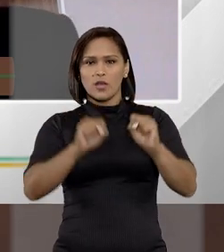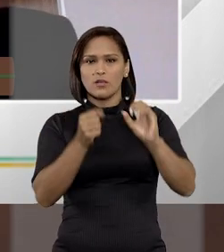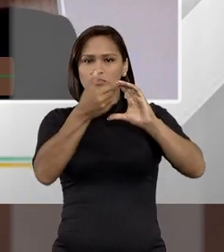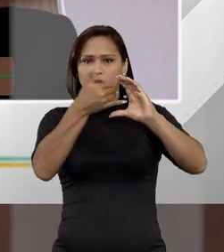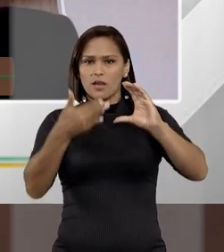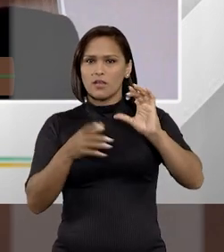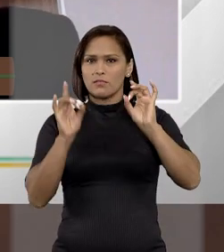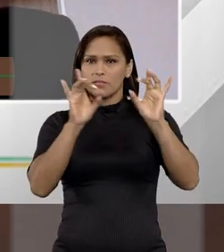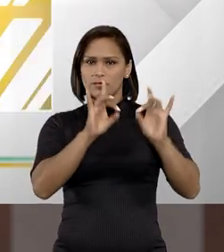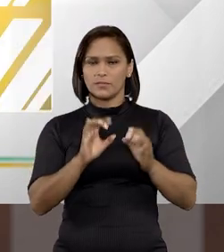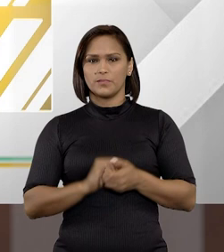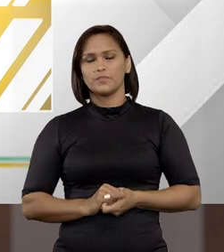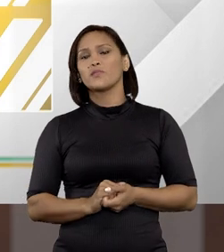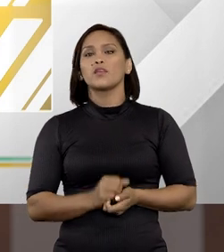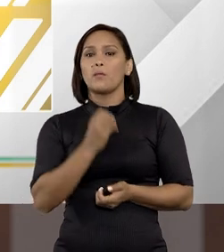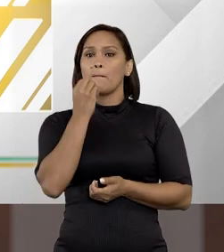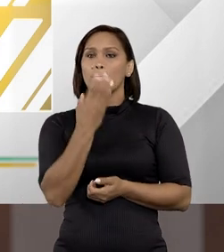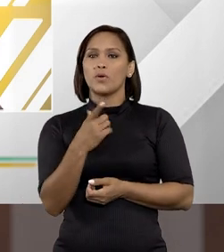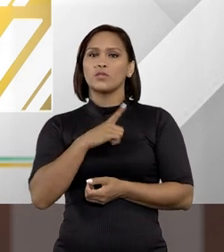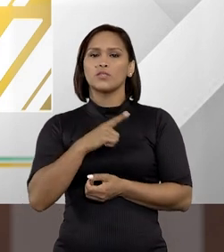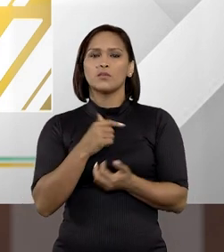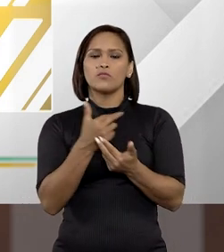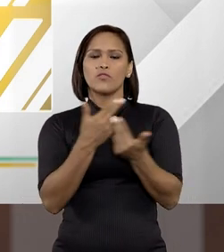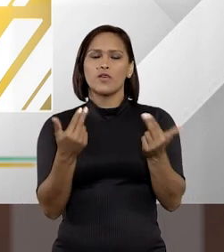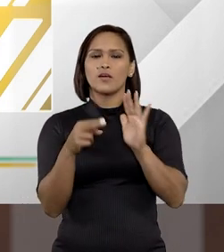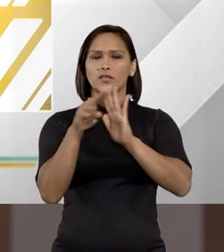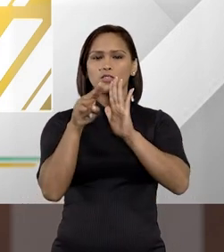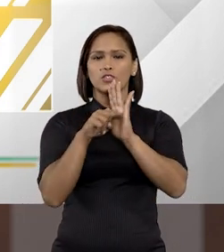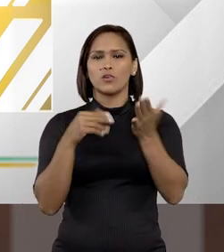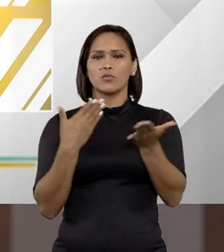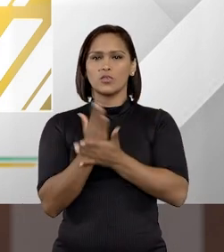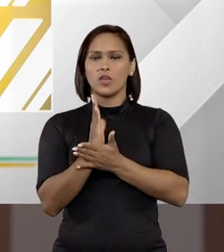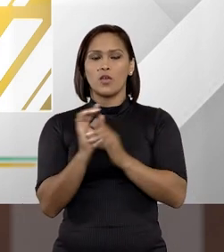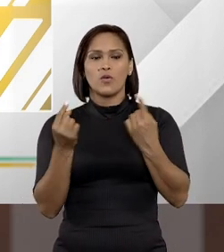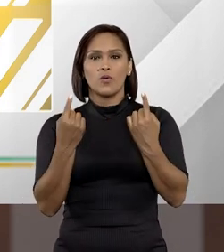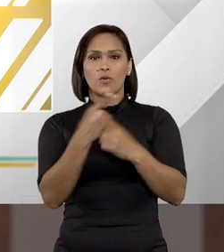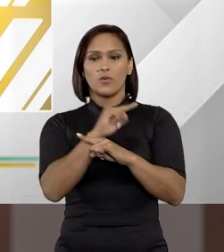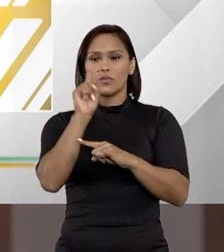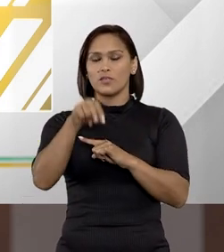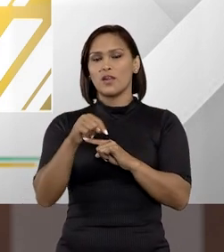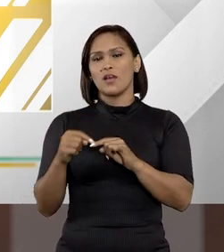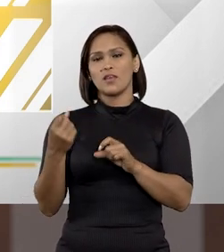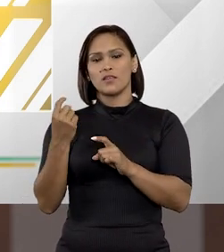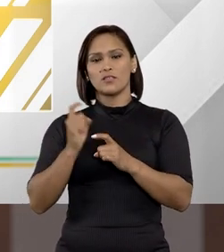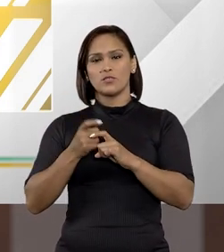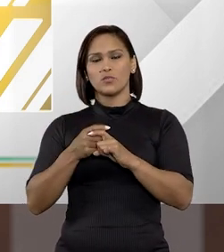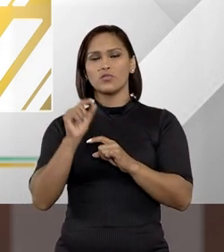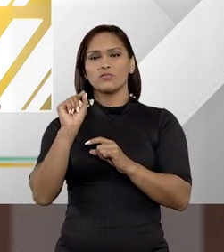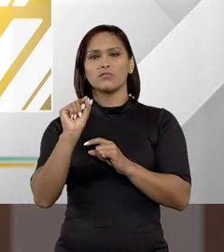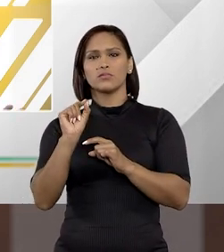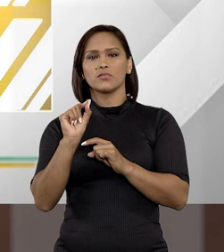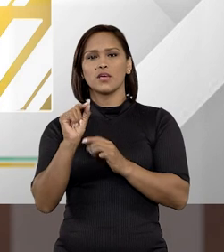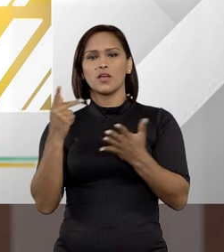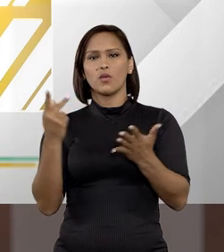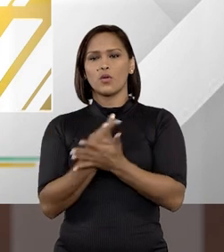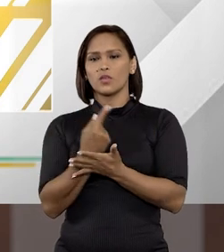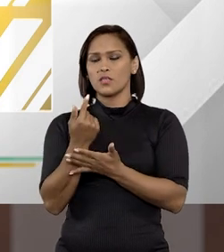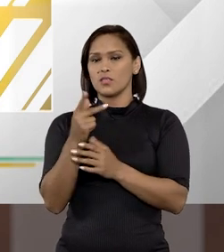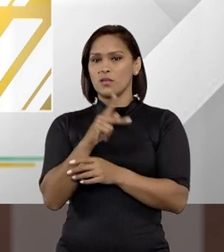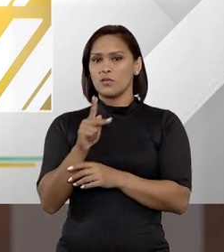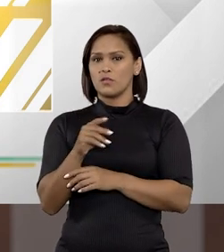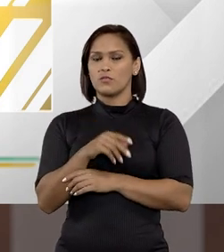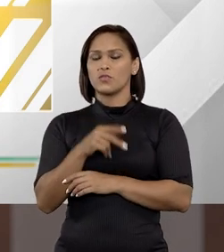principais características. Bom, nós temos muitas normas em vigor que são contrárias a esse dispositivo. O que deve, então,